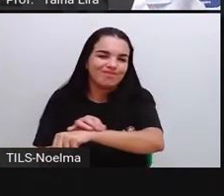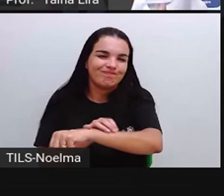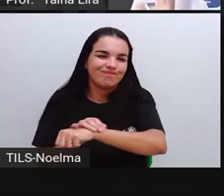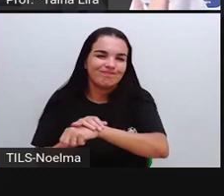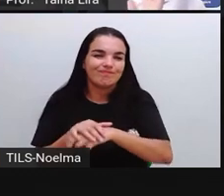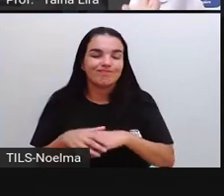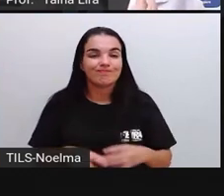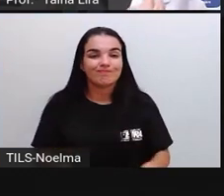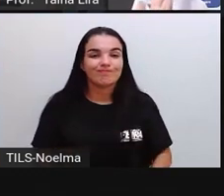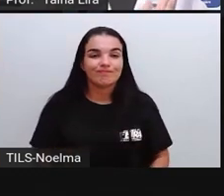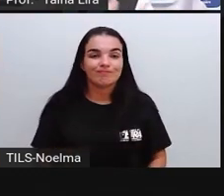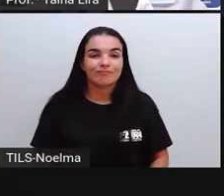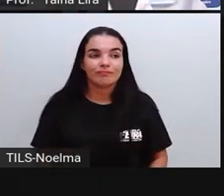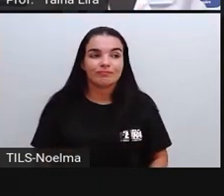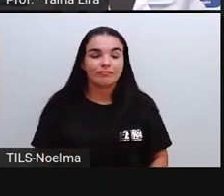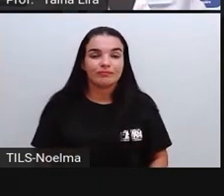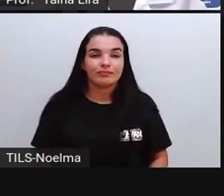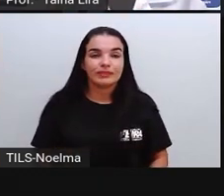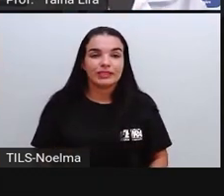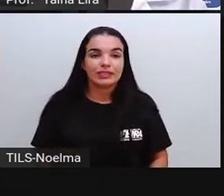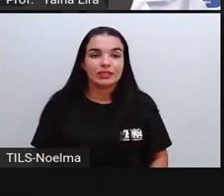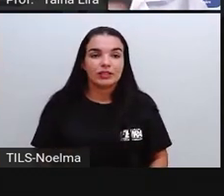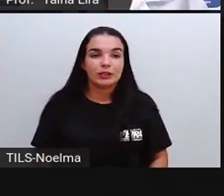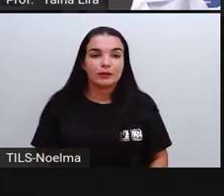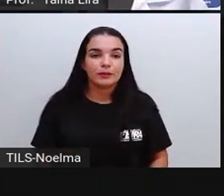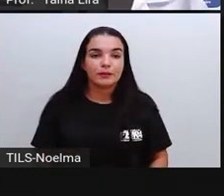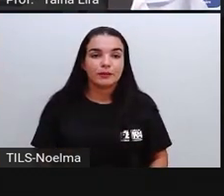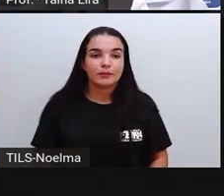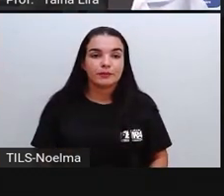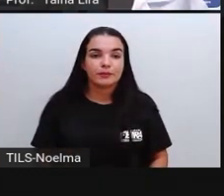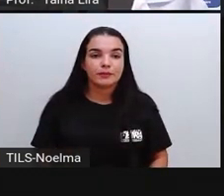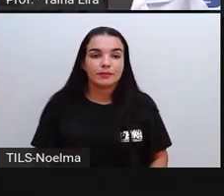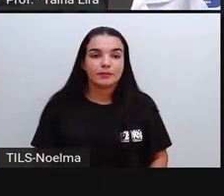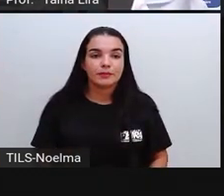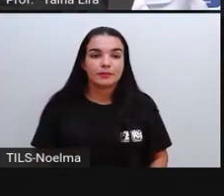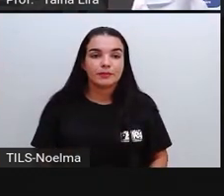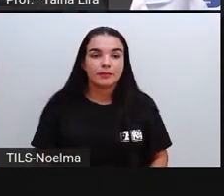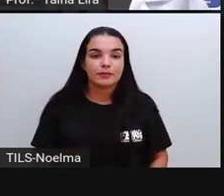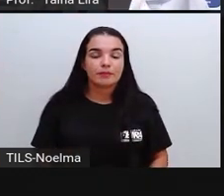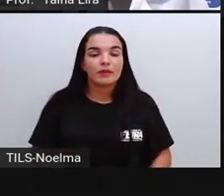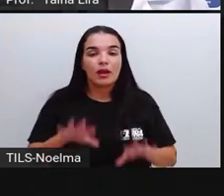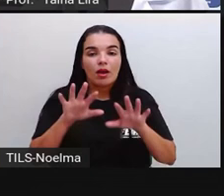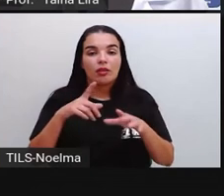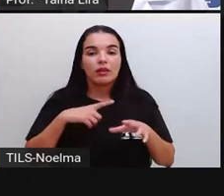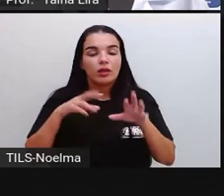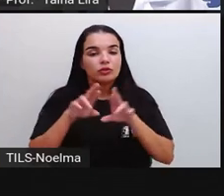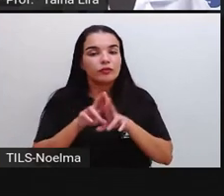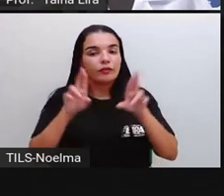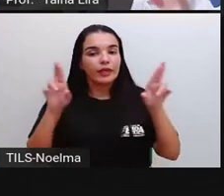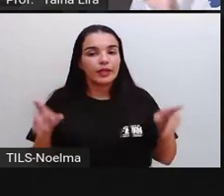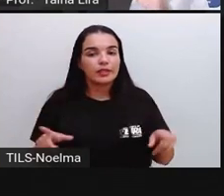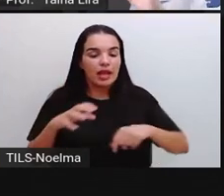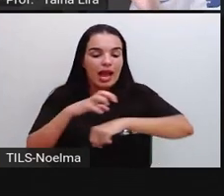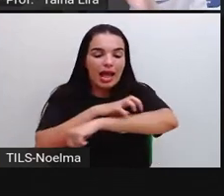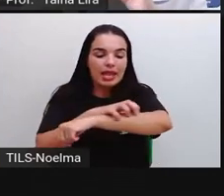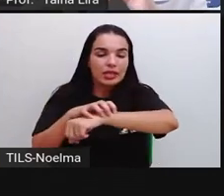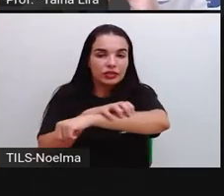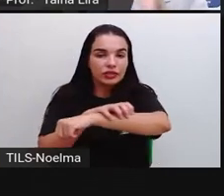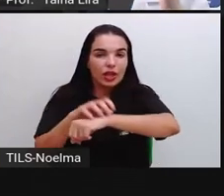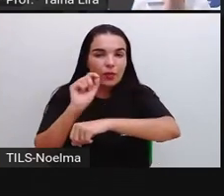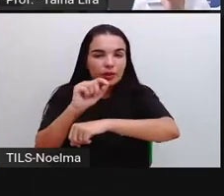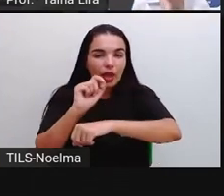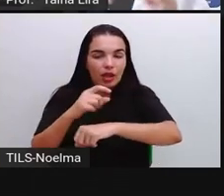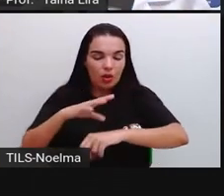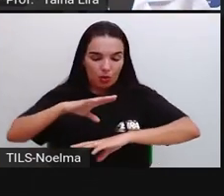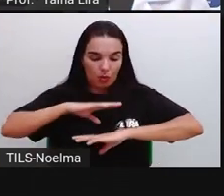diferença entre a alergia e a intolerância. A alergia, né? Quem tem alergia geralmente tem os sintomas